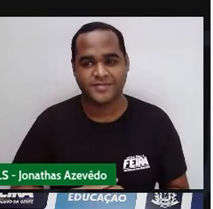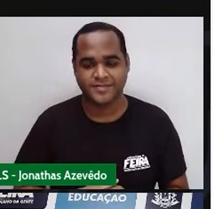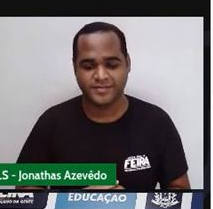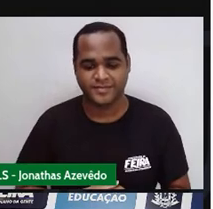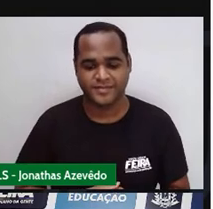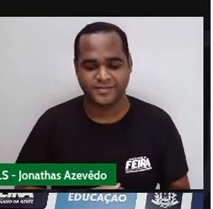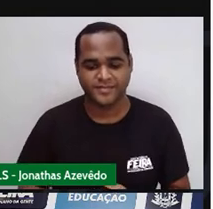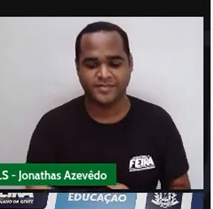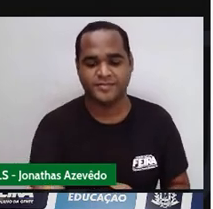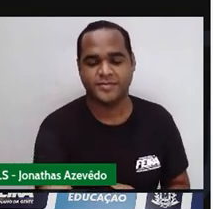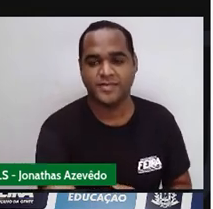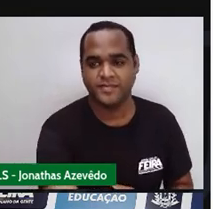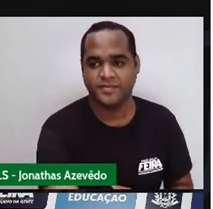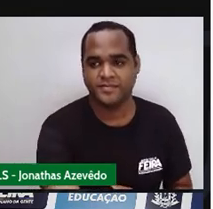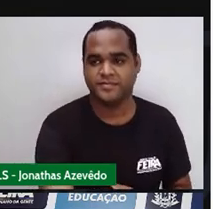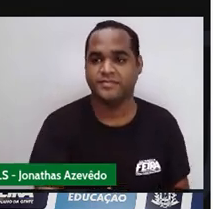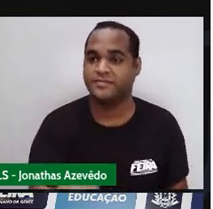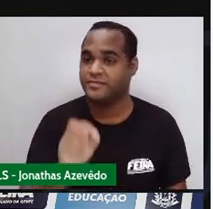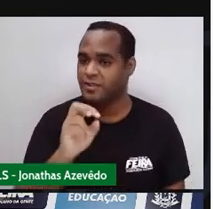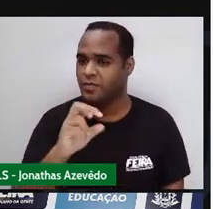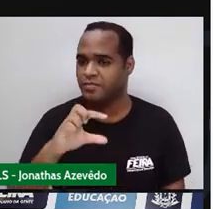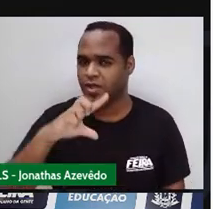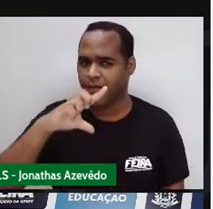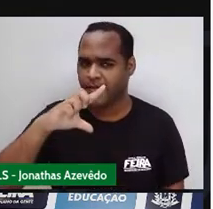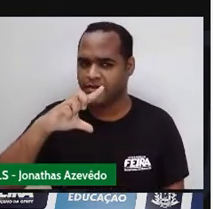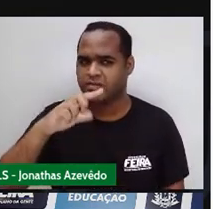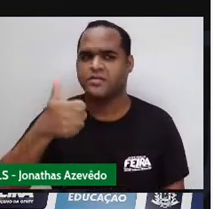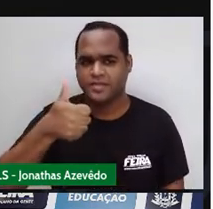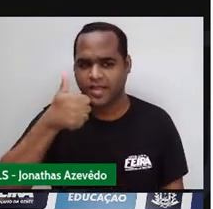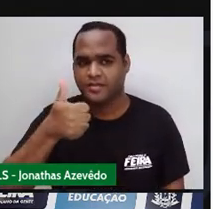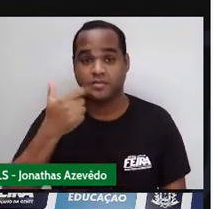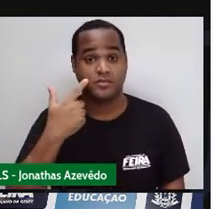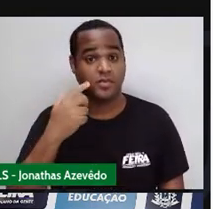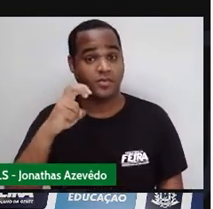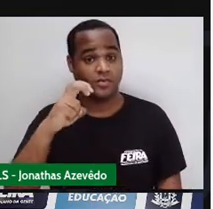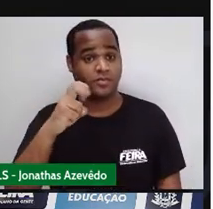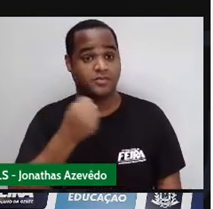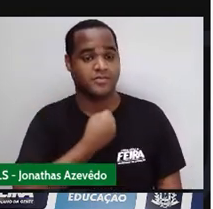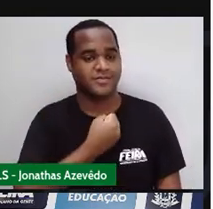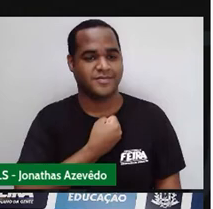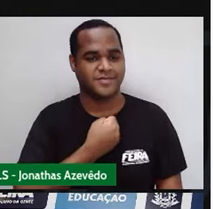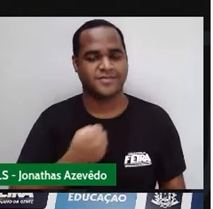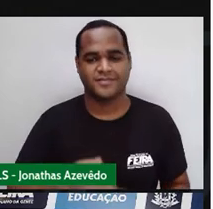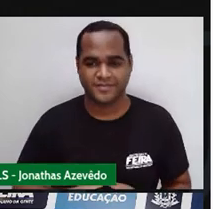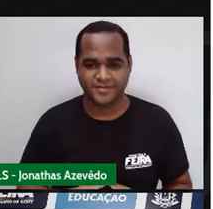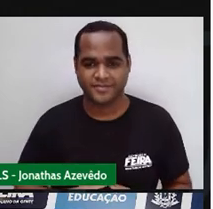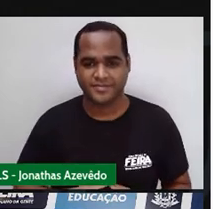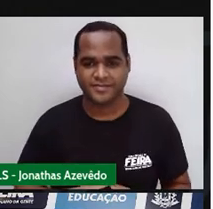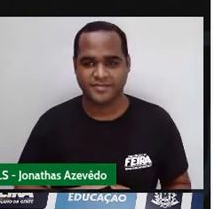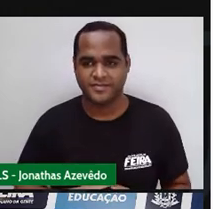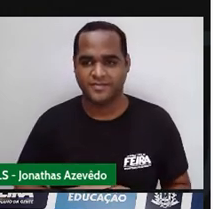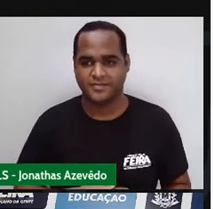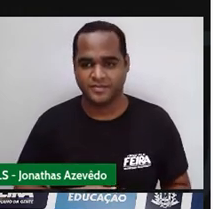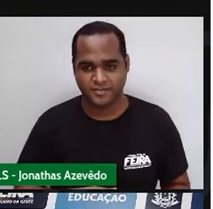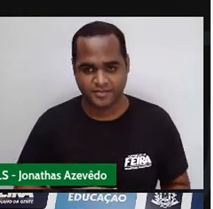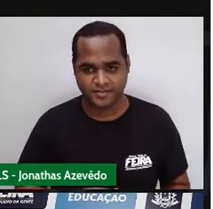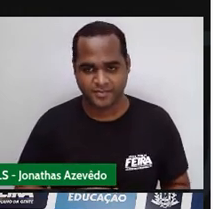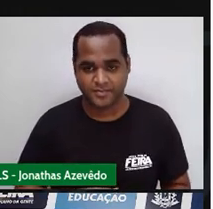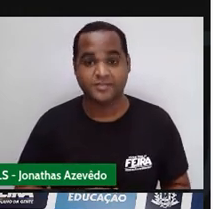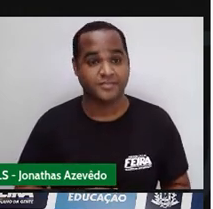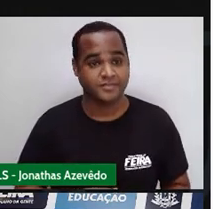Vamos botar ele maior, né? Deixar ele assim, grandão Pronto Vamos pegar o número 5 Vamos pegar o número 6